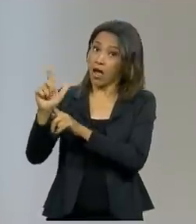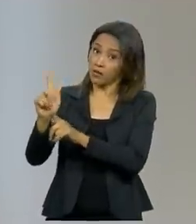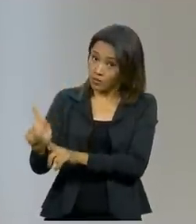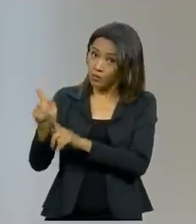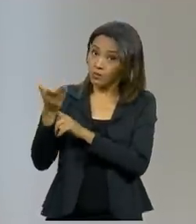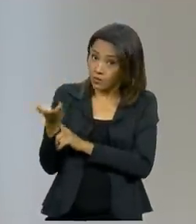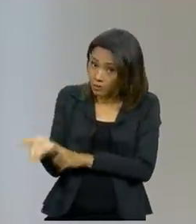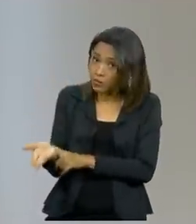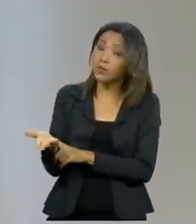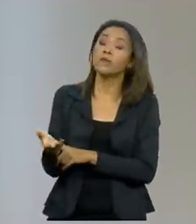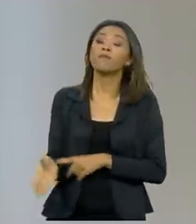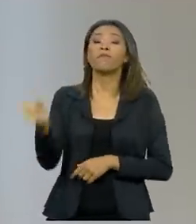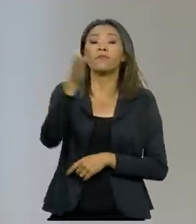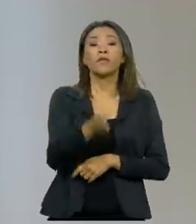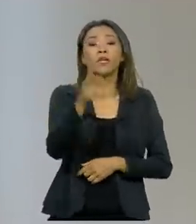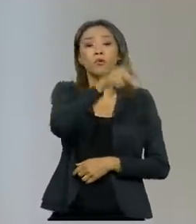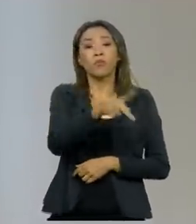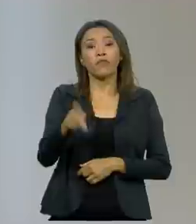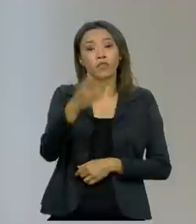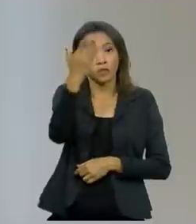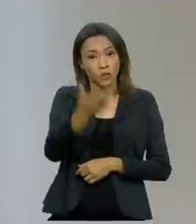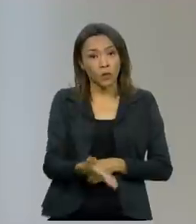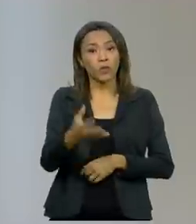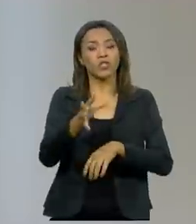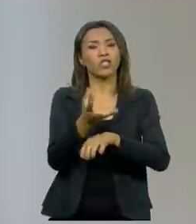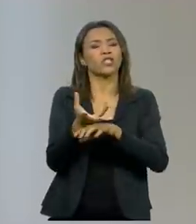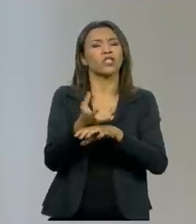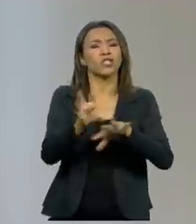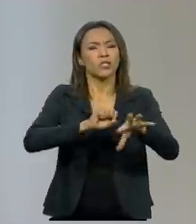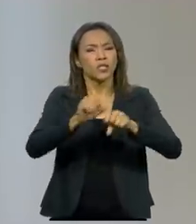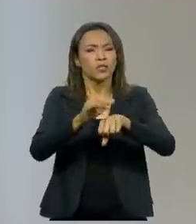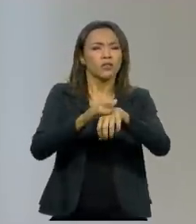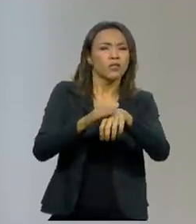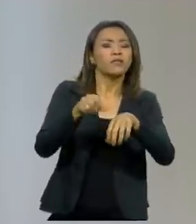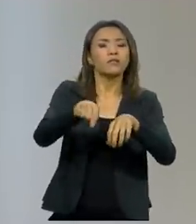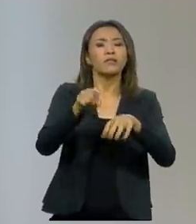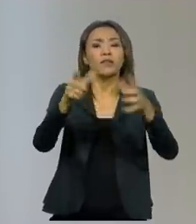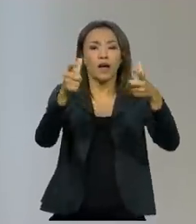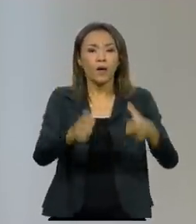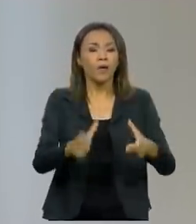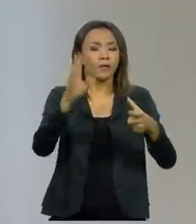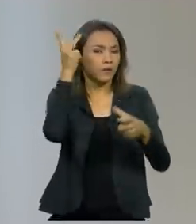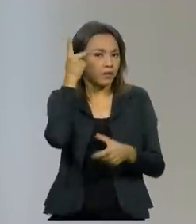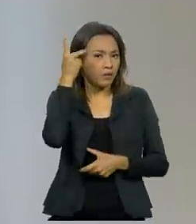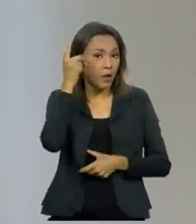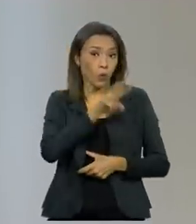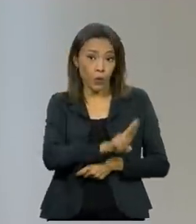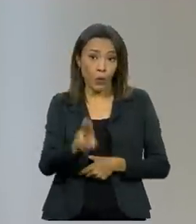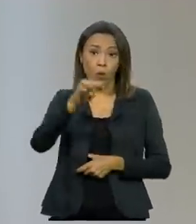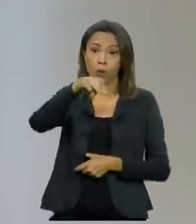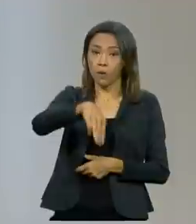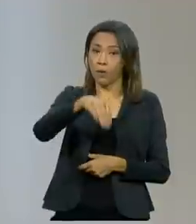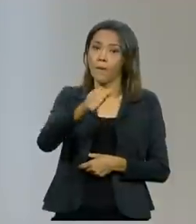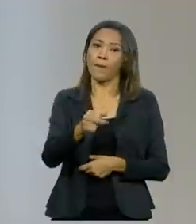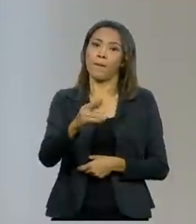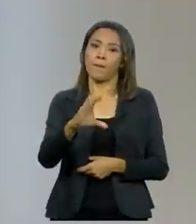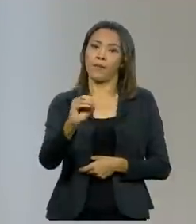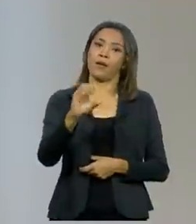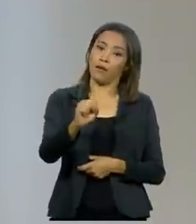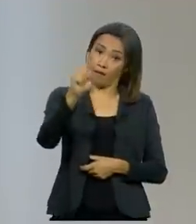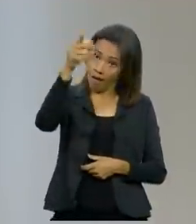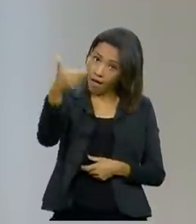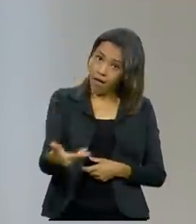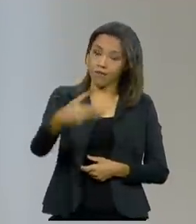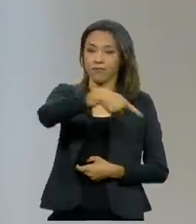Ginecologia e Obstetrícia, e o professor de Infectologia e de Pediatria da Santa Casa de São Paulo, o Marco Aurélio Safade, que é